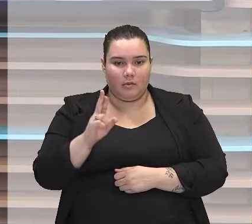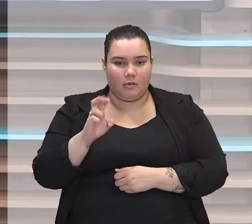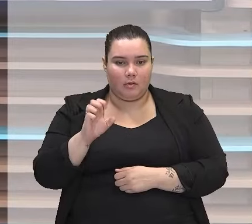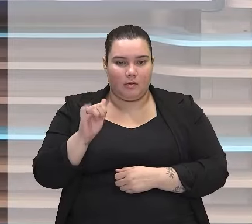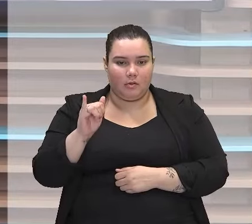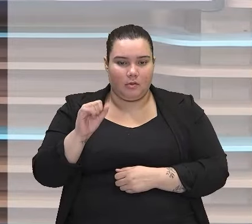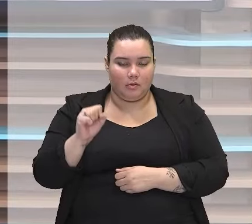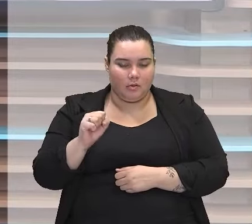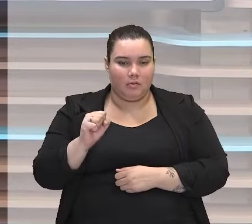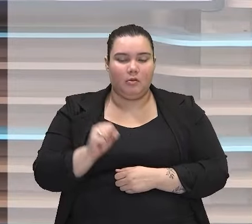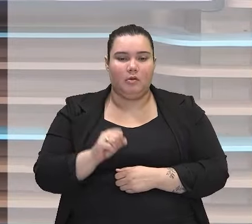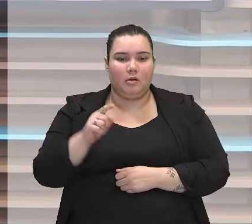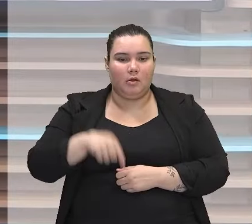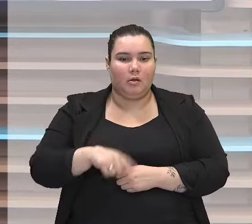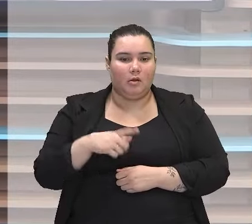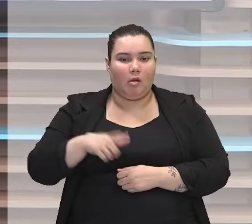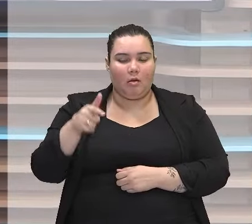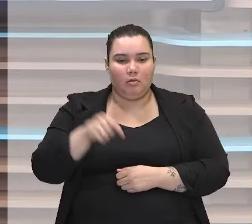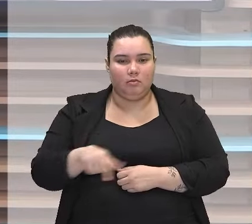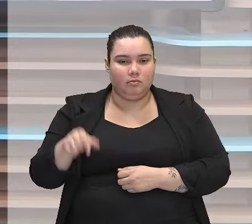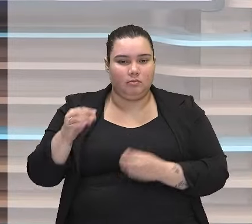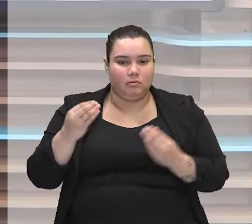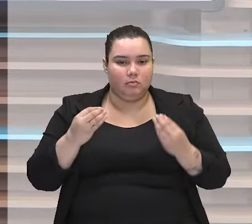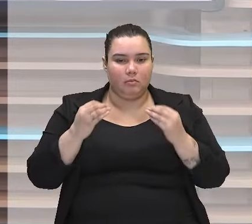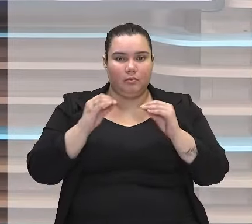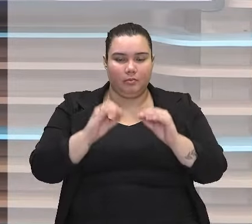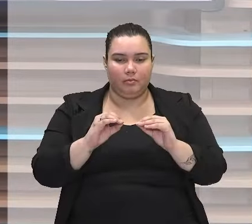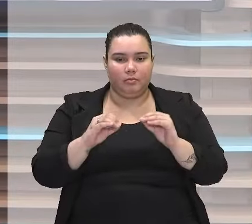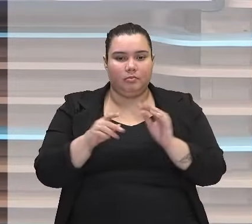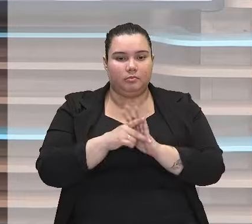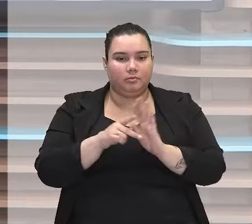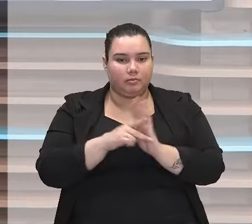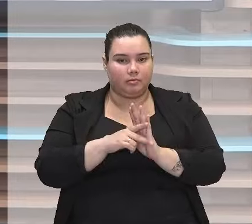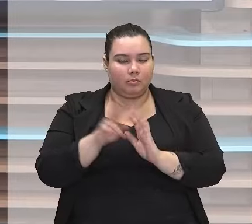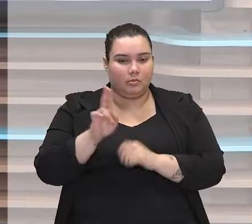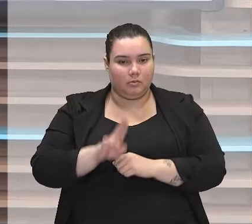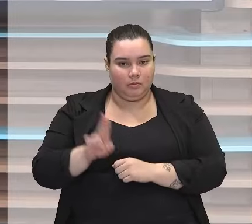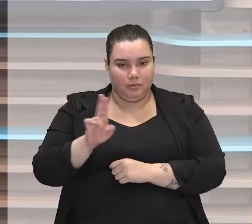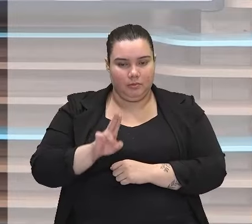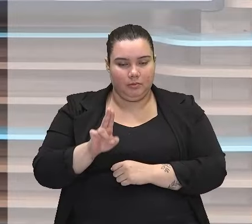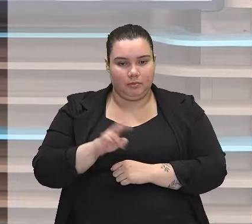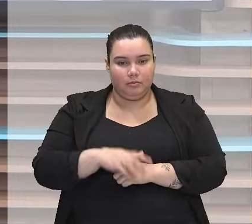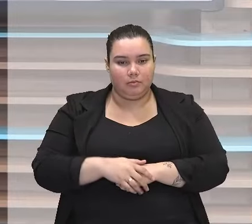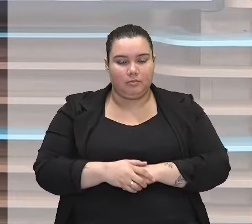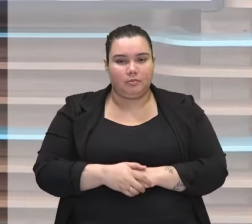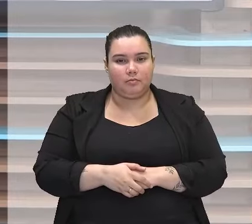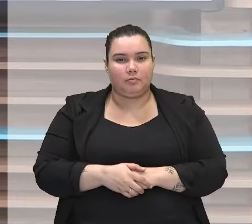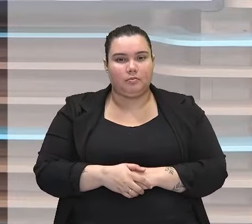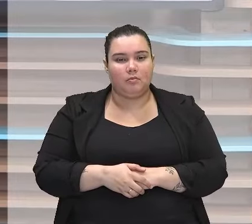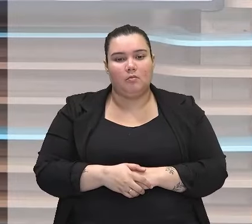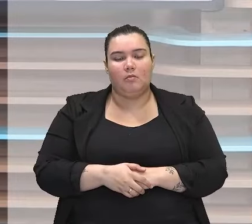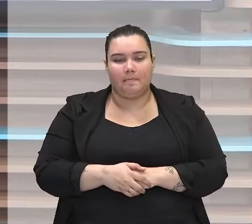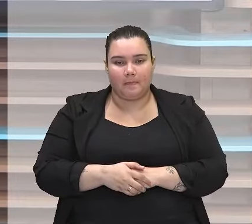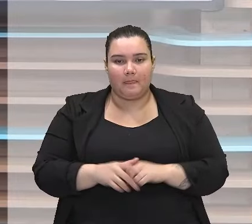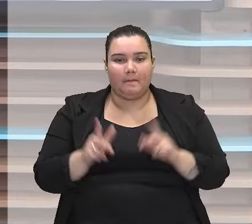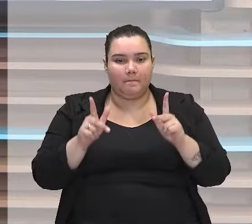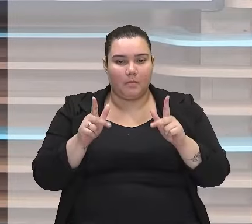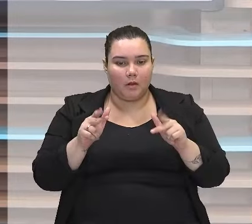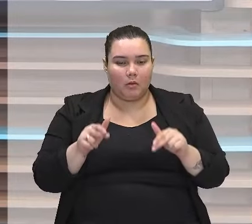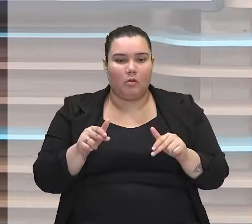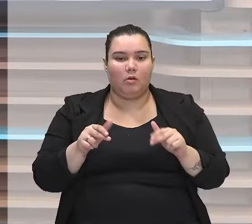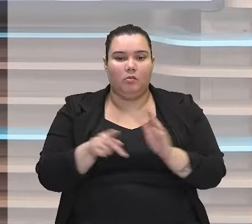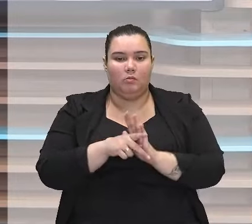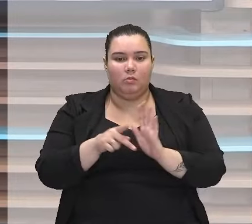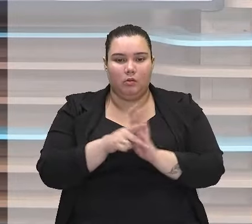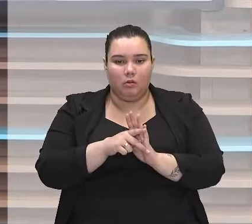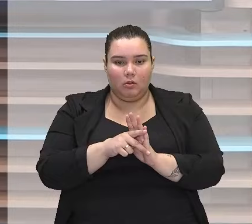já traz aí uma repetição da ideia que está contida em fato. A mesma situação ocorre nas expressões